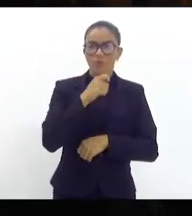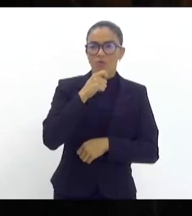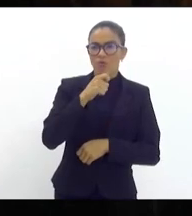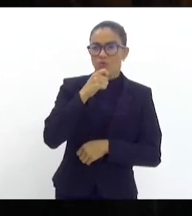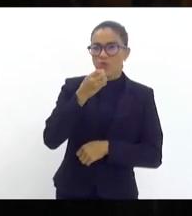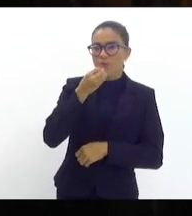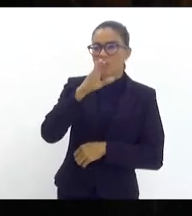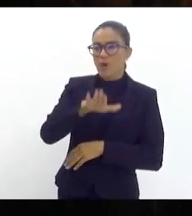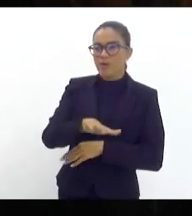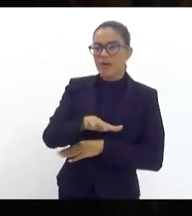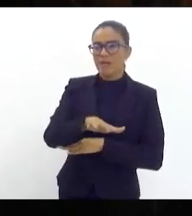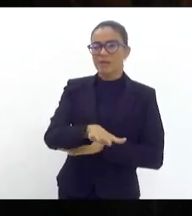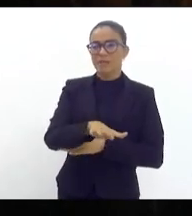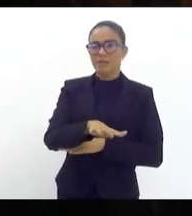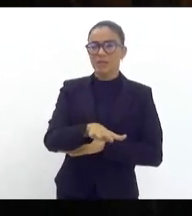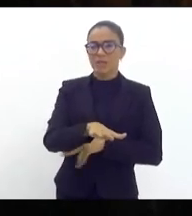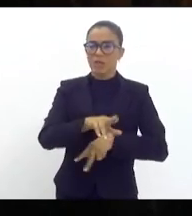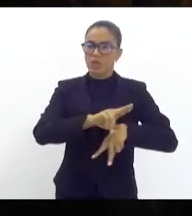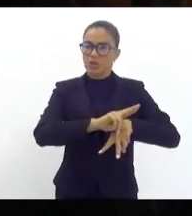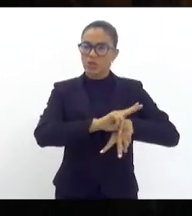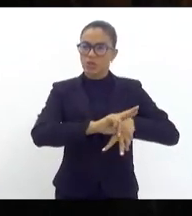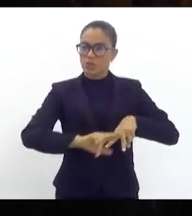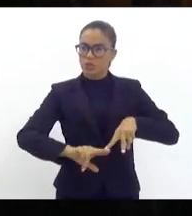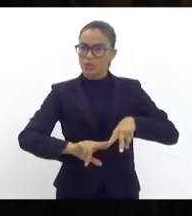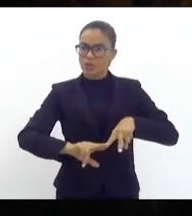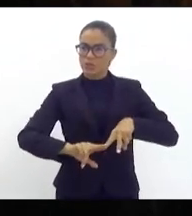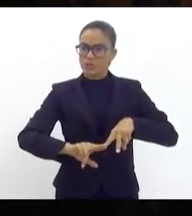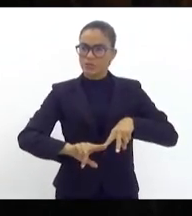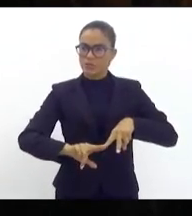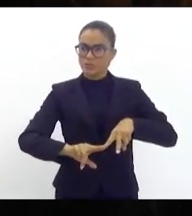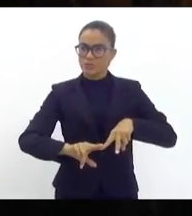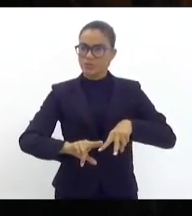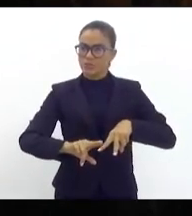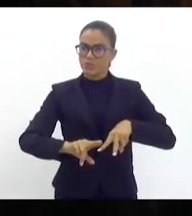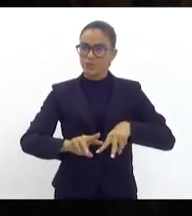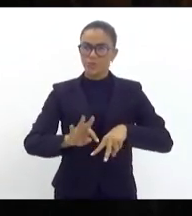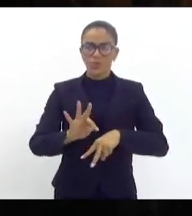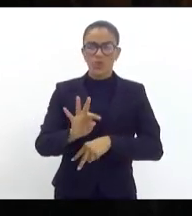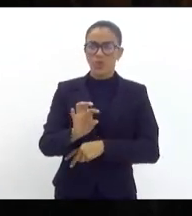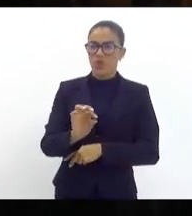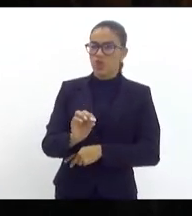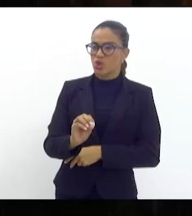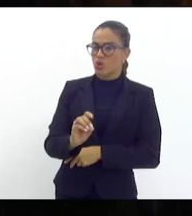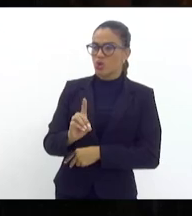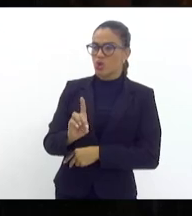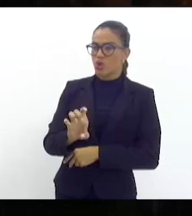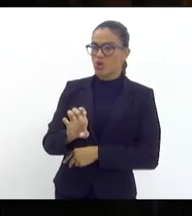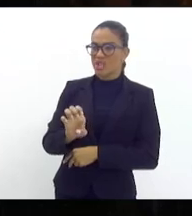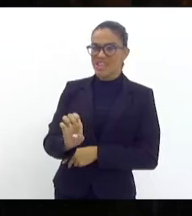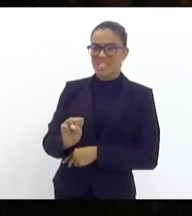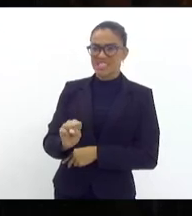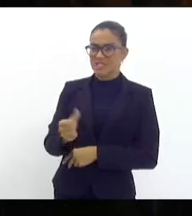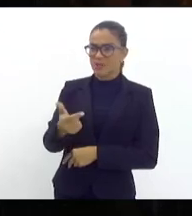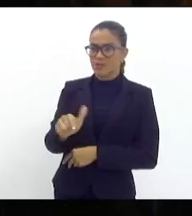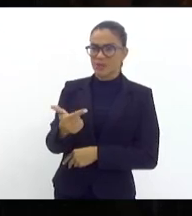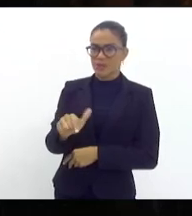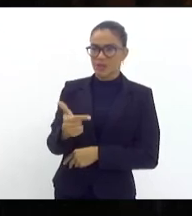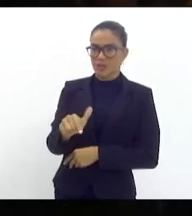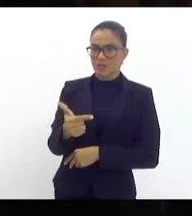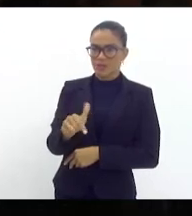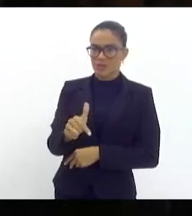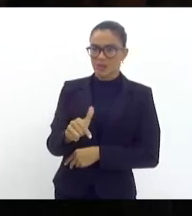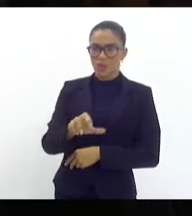boa tarde para todos e para todas. Para todos, então, não vou falar nada. Boa tarde para todos não é